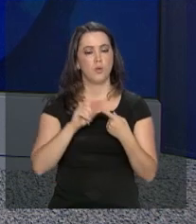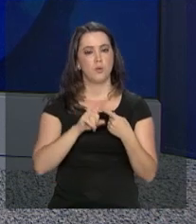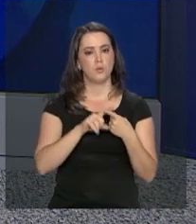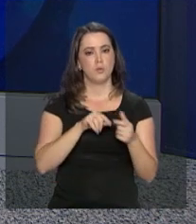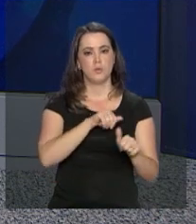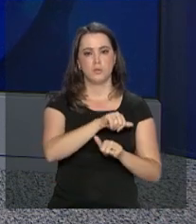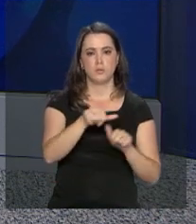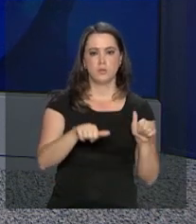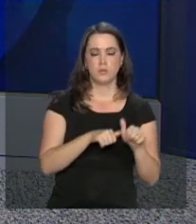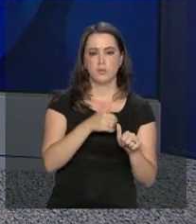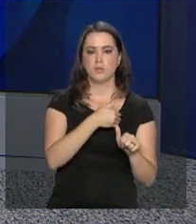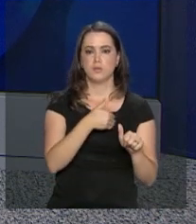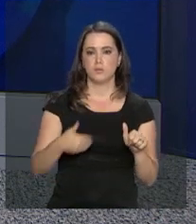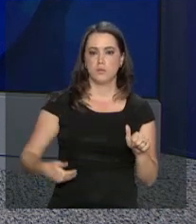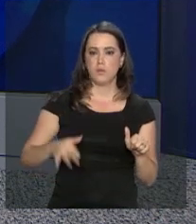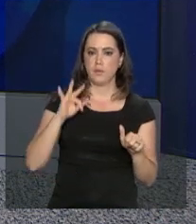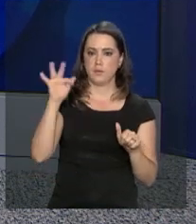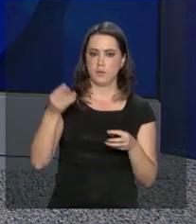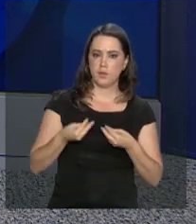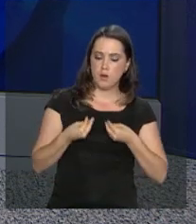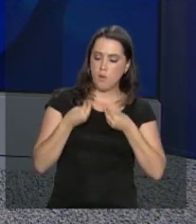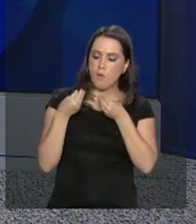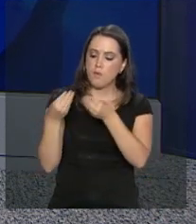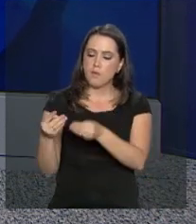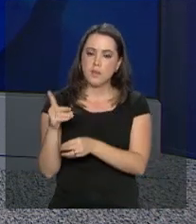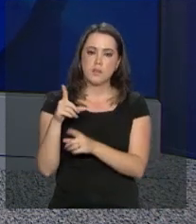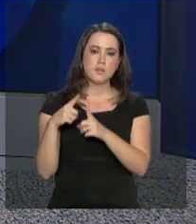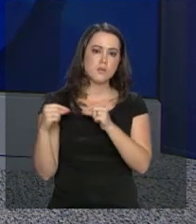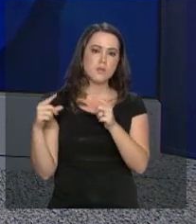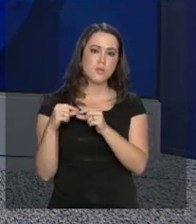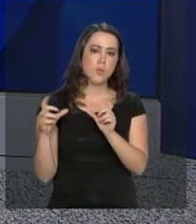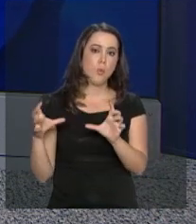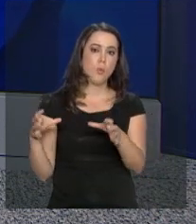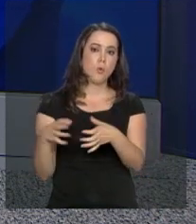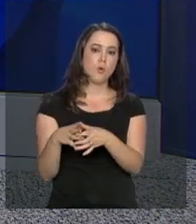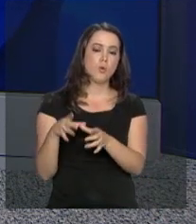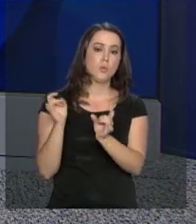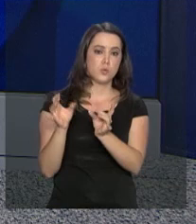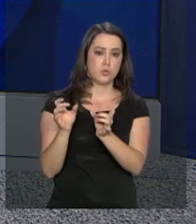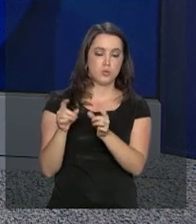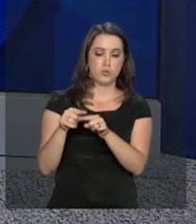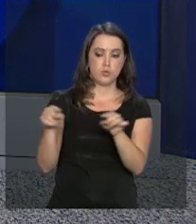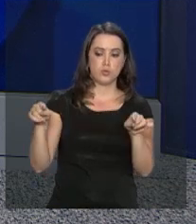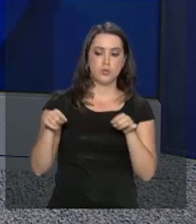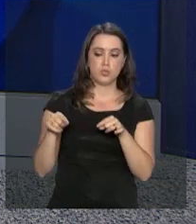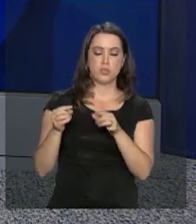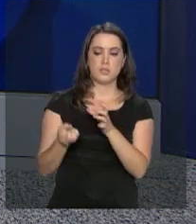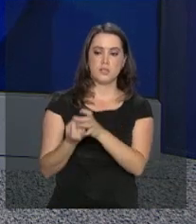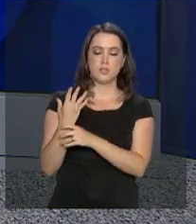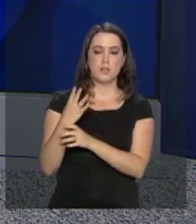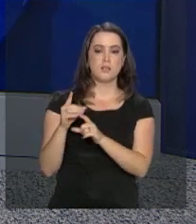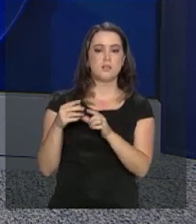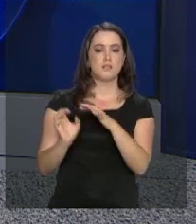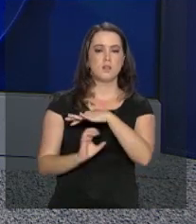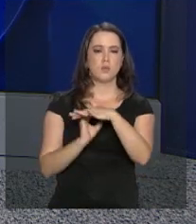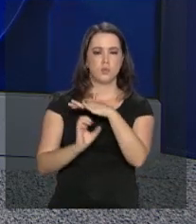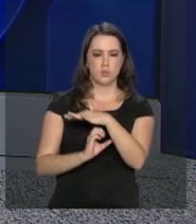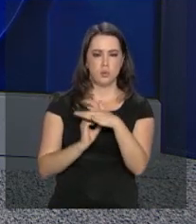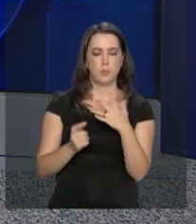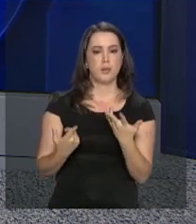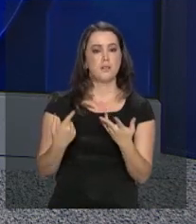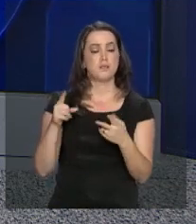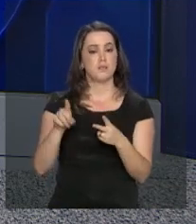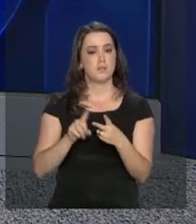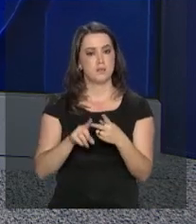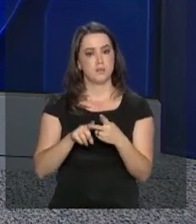Uma delas, transfere da União para o DF a Junta Comercial e as atividades de registro público de empresas mercantis